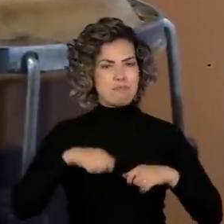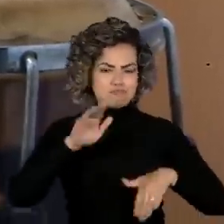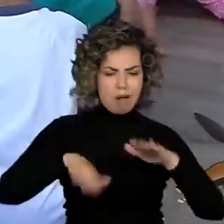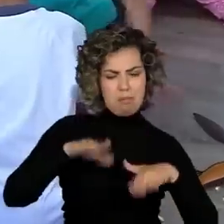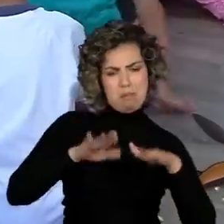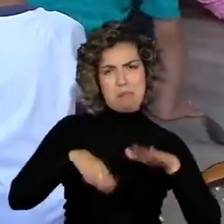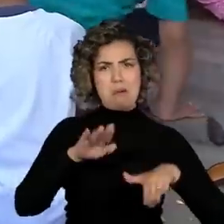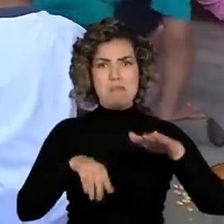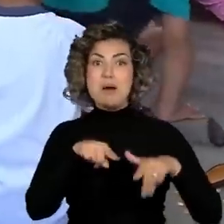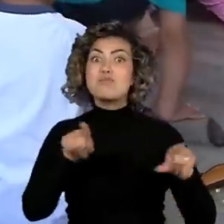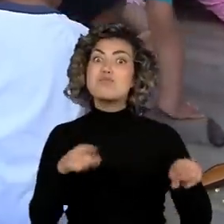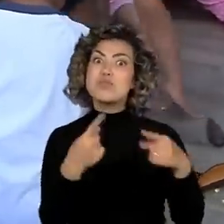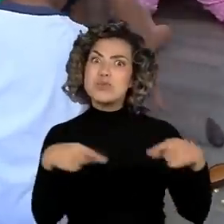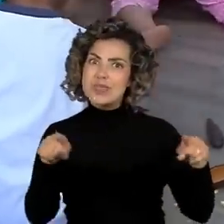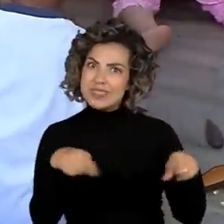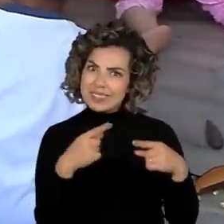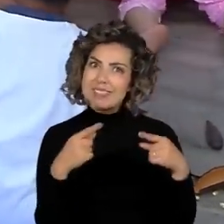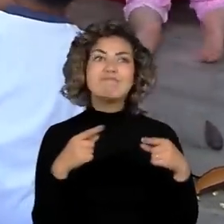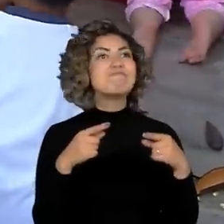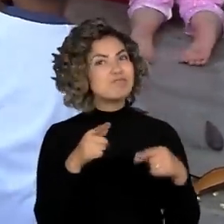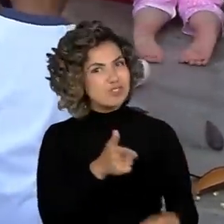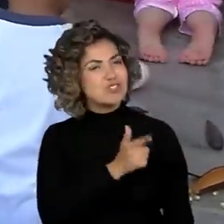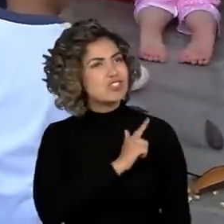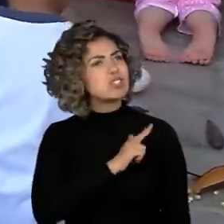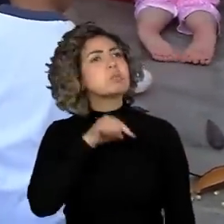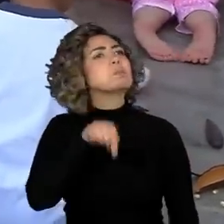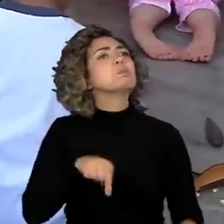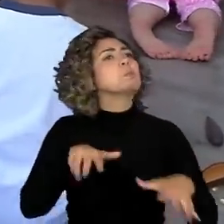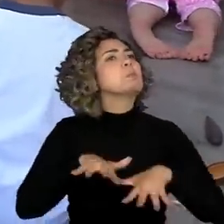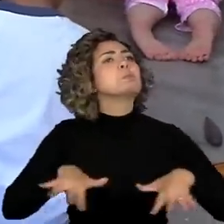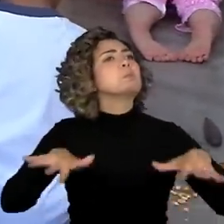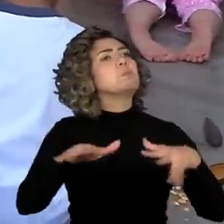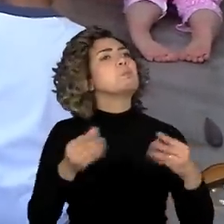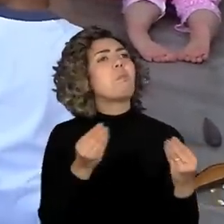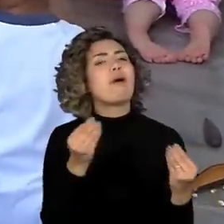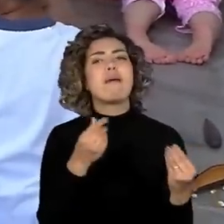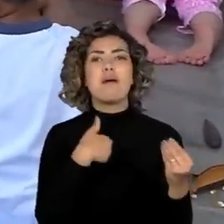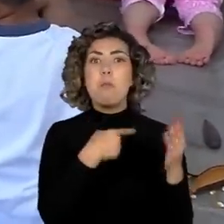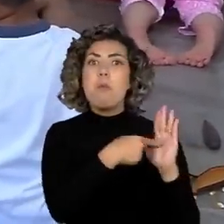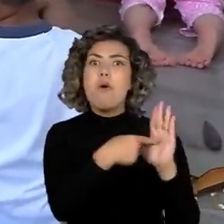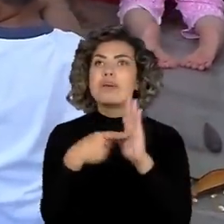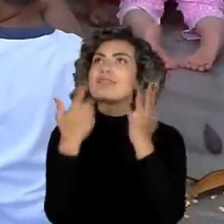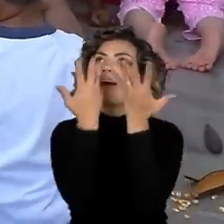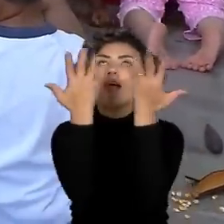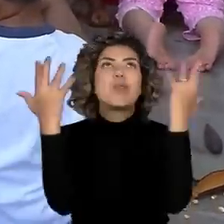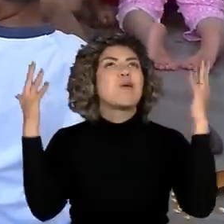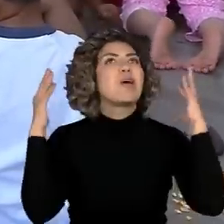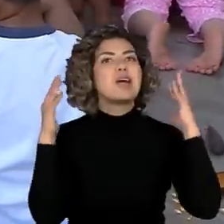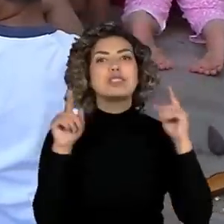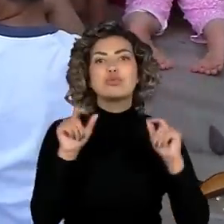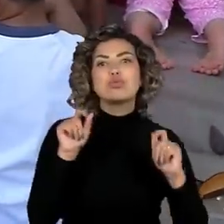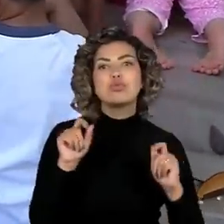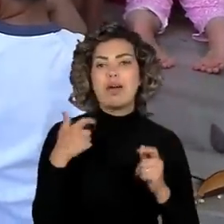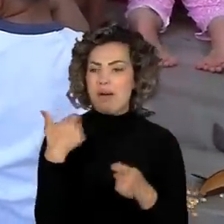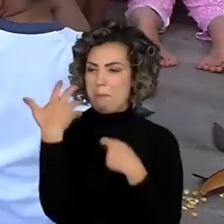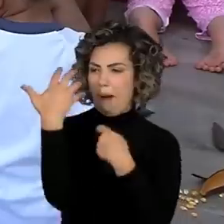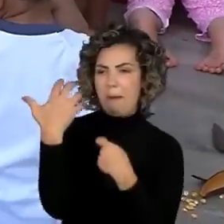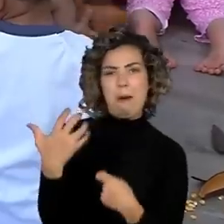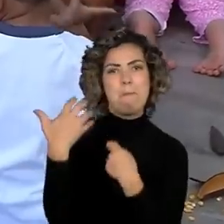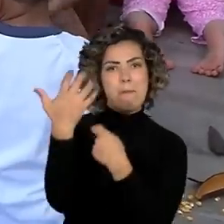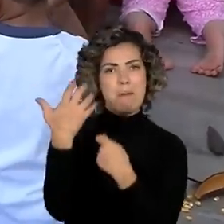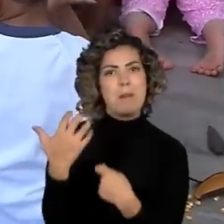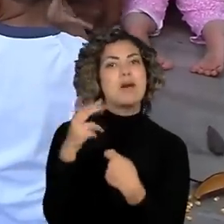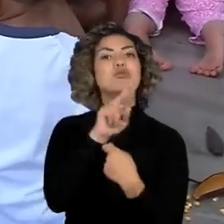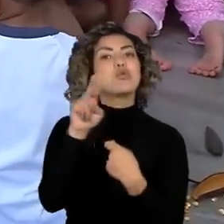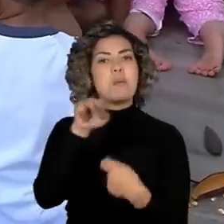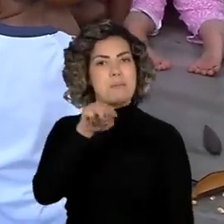Aqui é o nosso espaço, é um dos espaços do Seca, a gente utiliza para mostrar para eles elementos da natureza. Mostramos o Maracá, fazemos as rodas